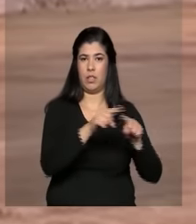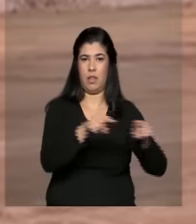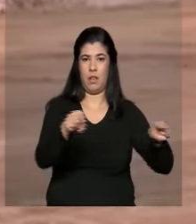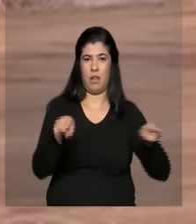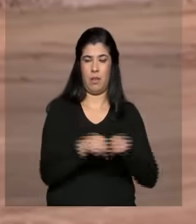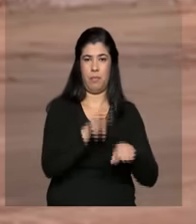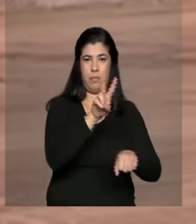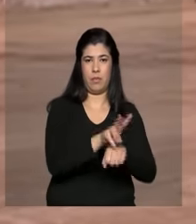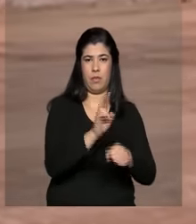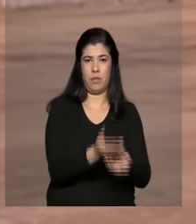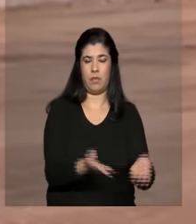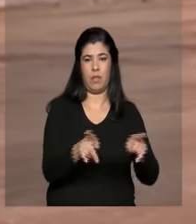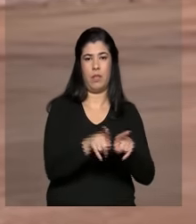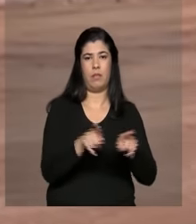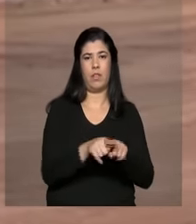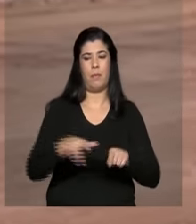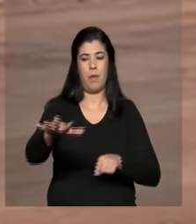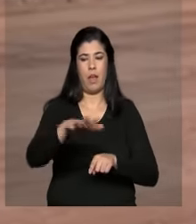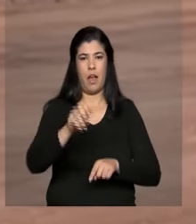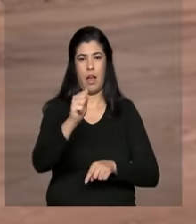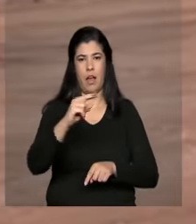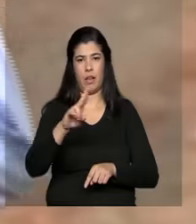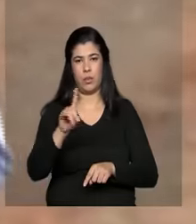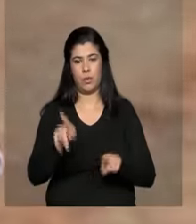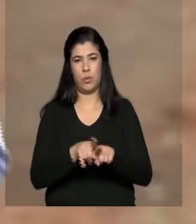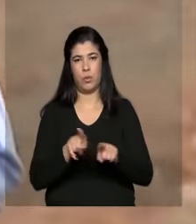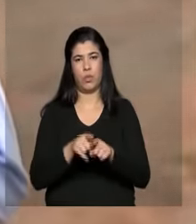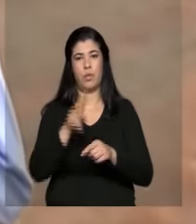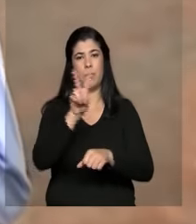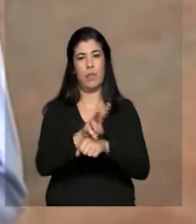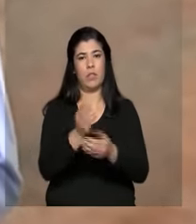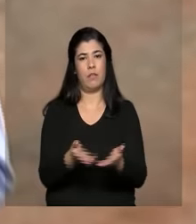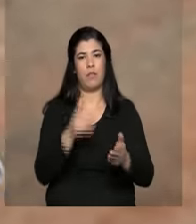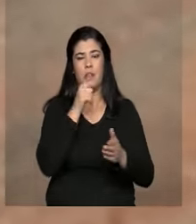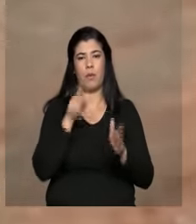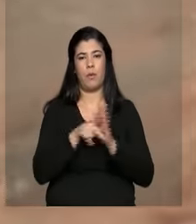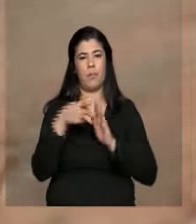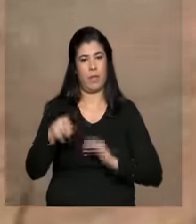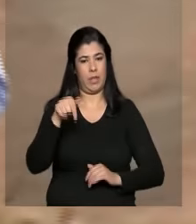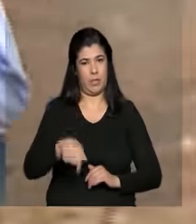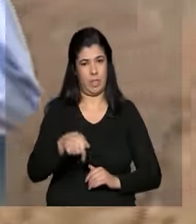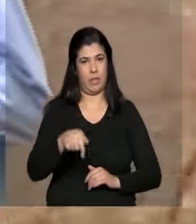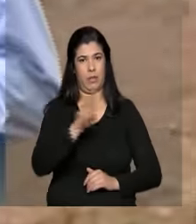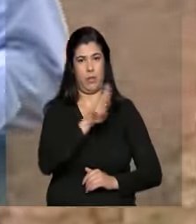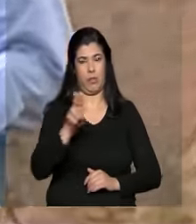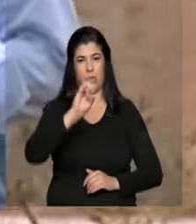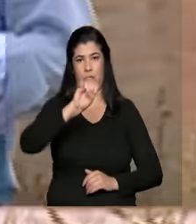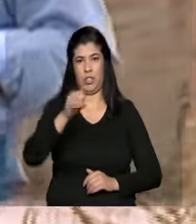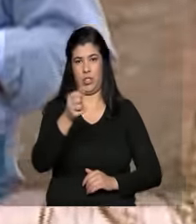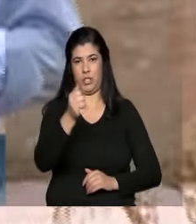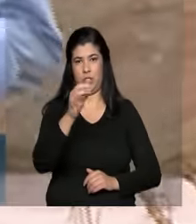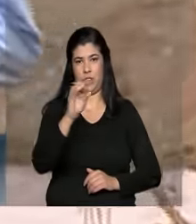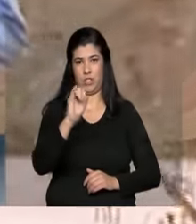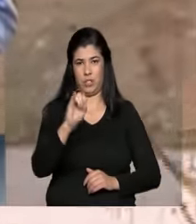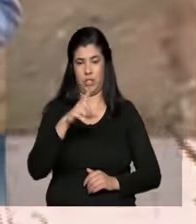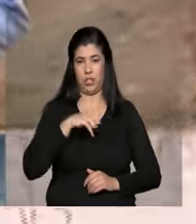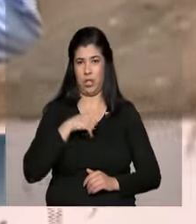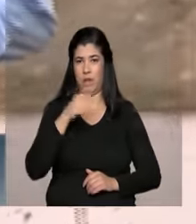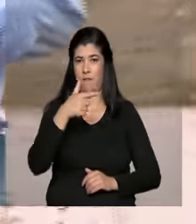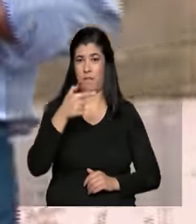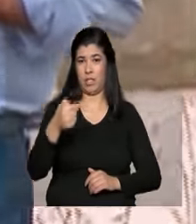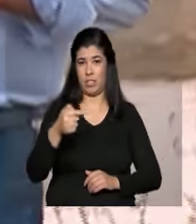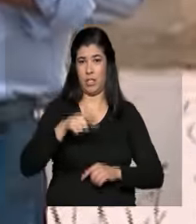ampliação de um açude e o reservatório do Jati. Aqui vai ser o reservatório do Jati, um dos 27 que estão sendo